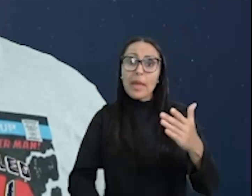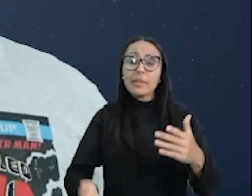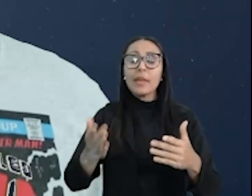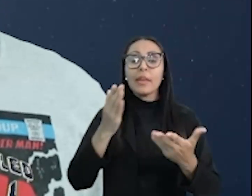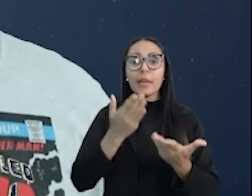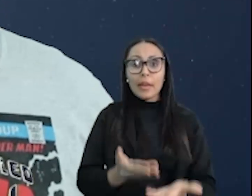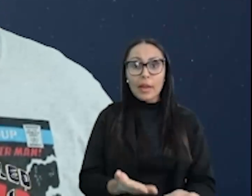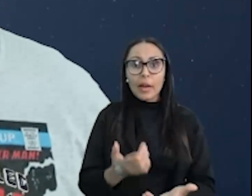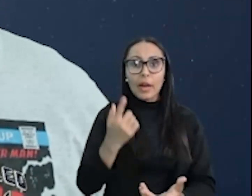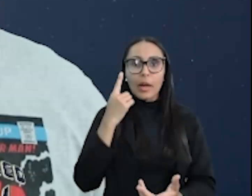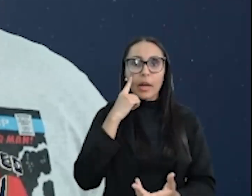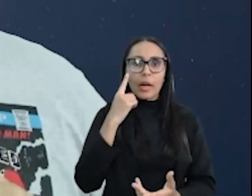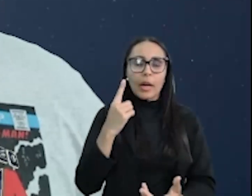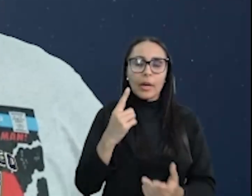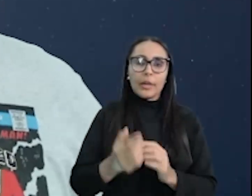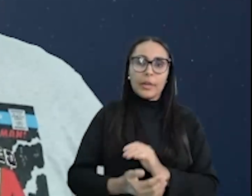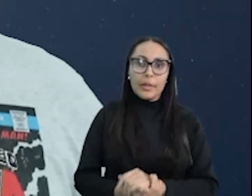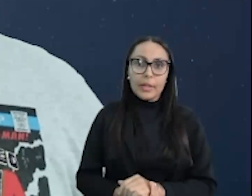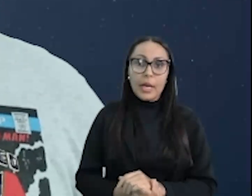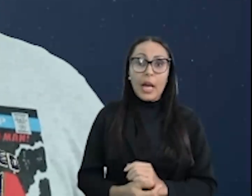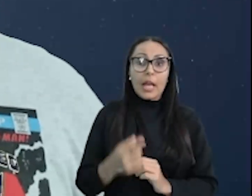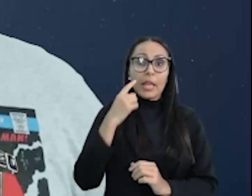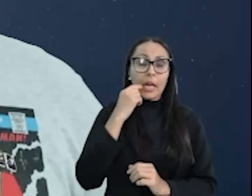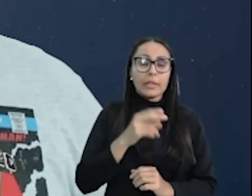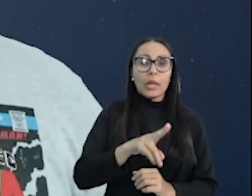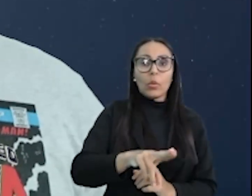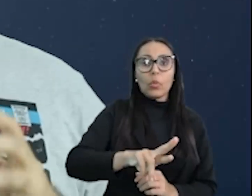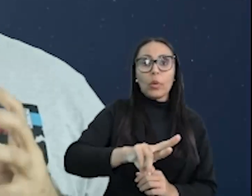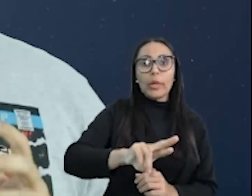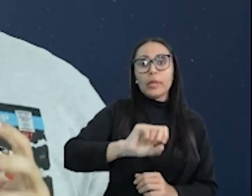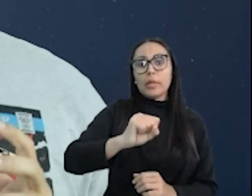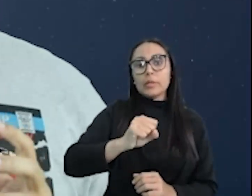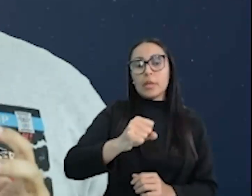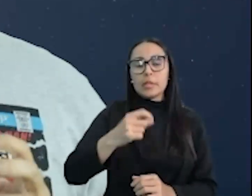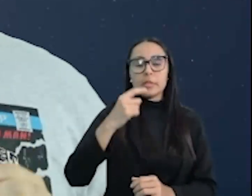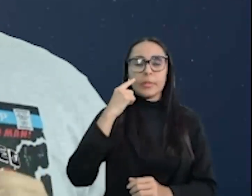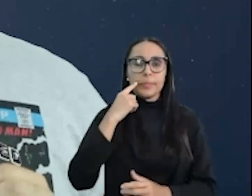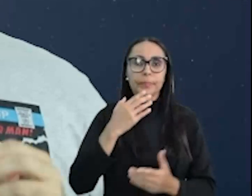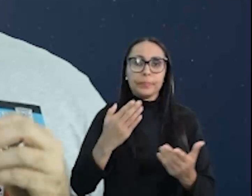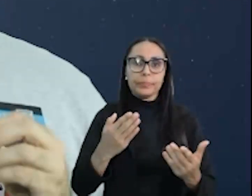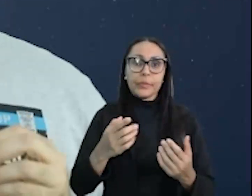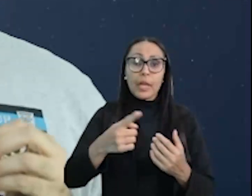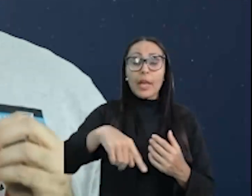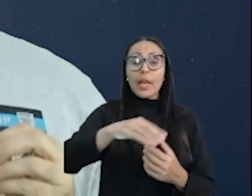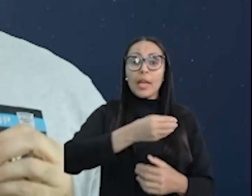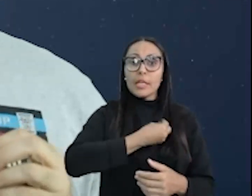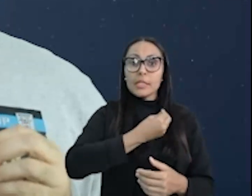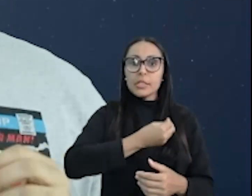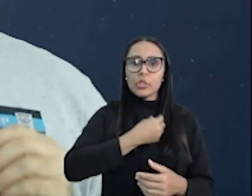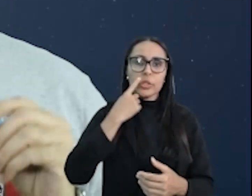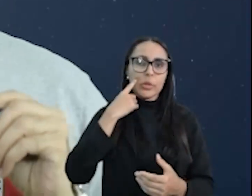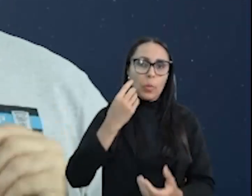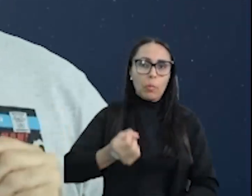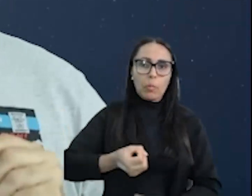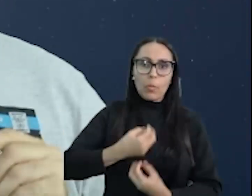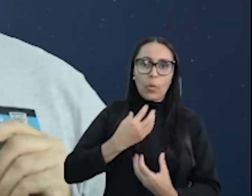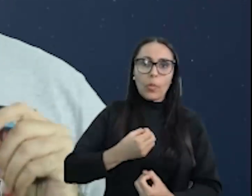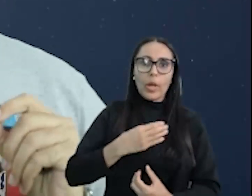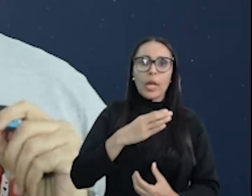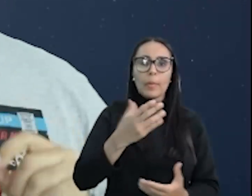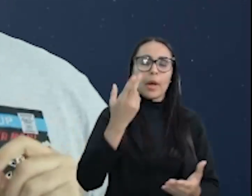batalha de Stalingrado, lá na União Soviética. Sobre Stalingrado, existe um poema chamado